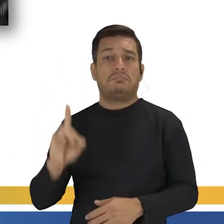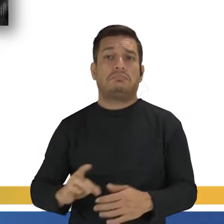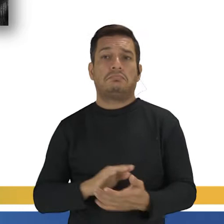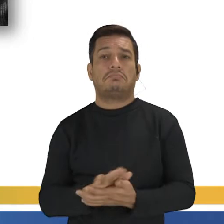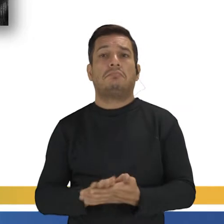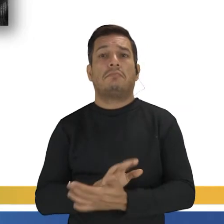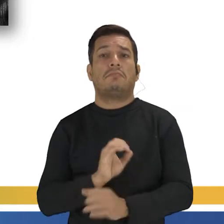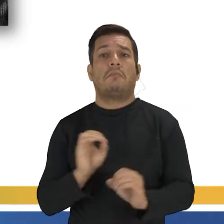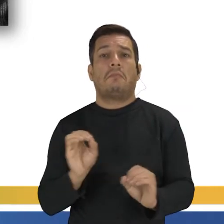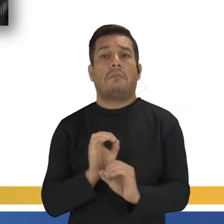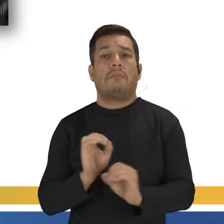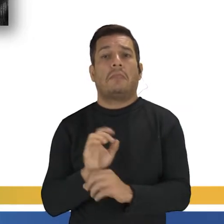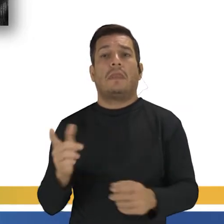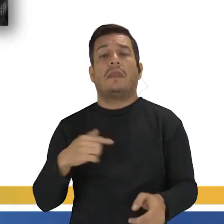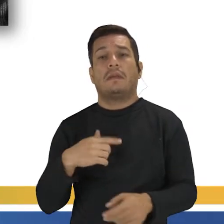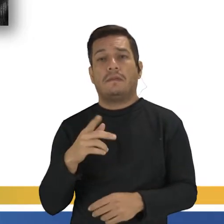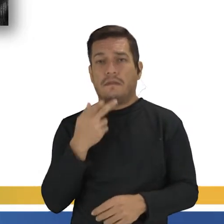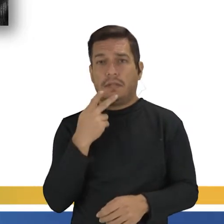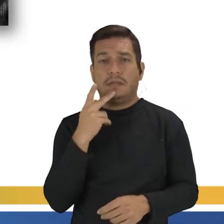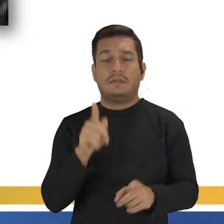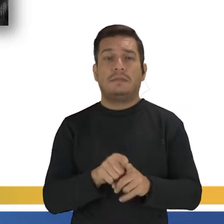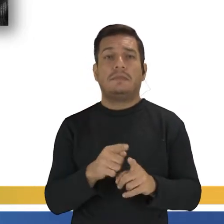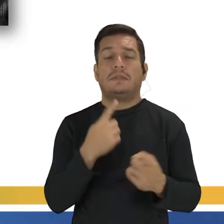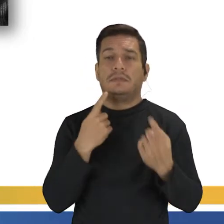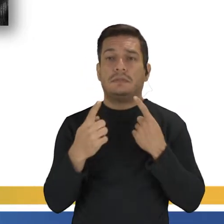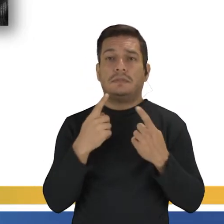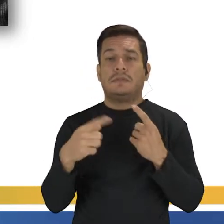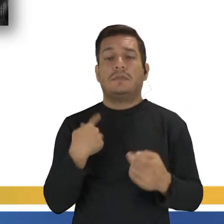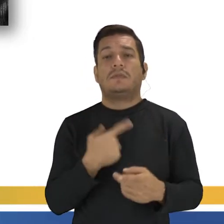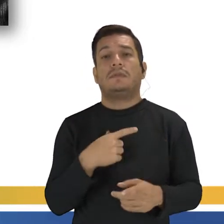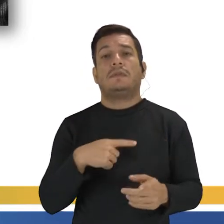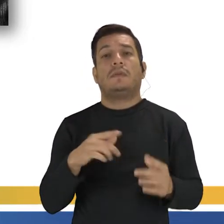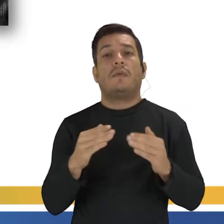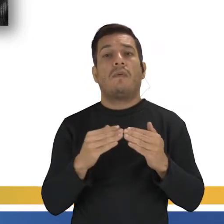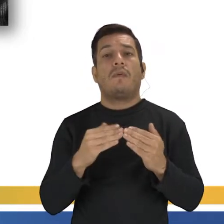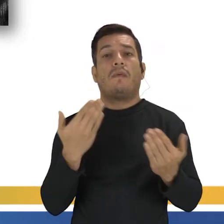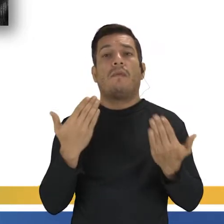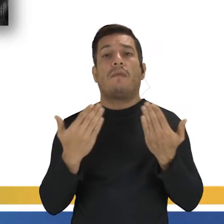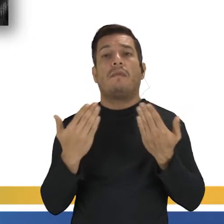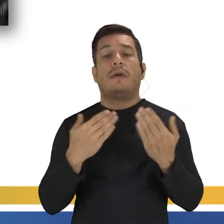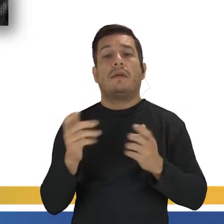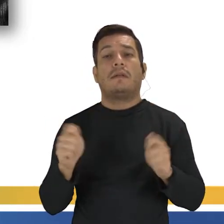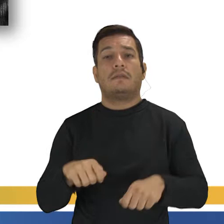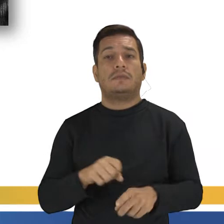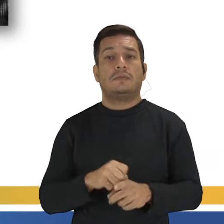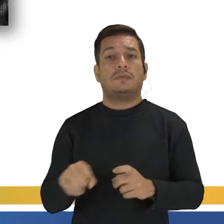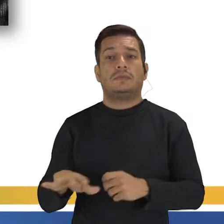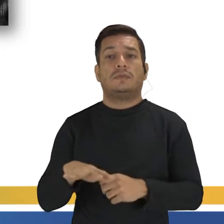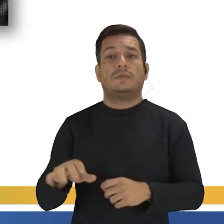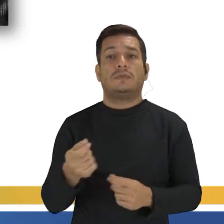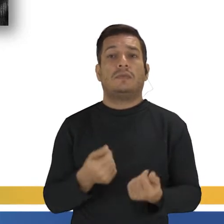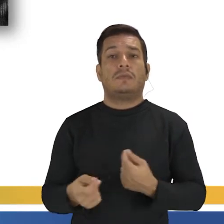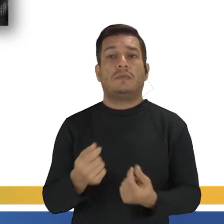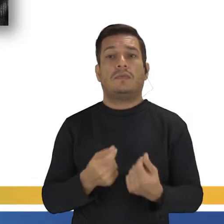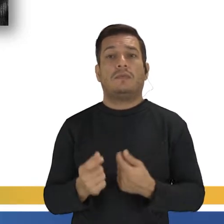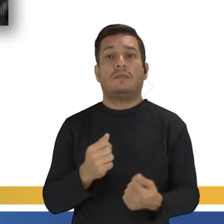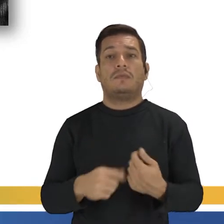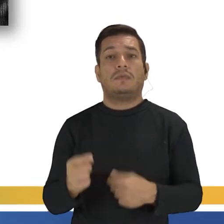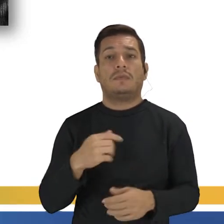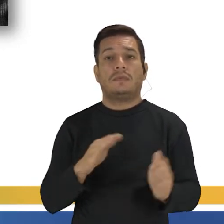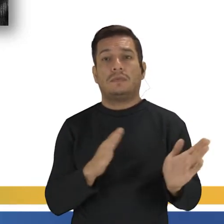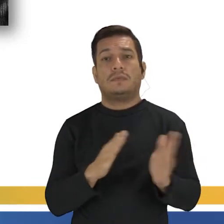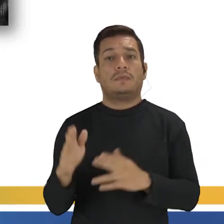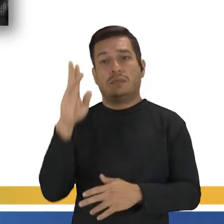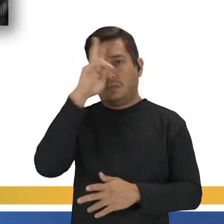E ele vem, né? Falando aí nessa discussão, a gente associa também essa condição socioeconômica decorrente desse